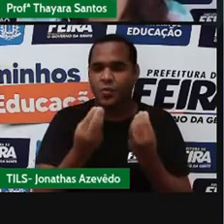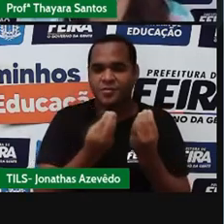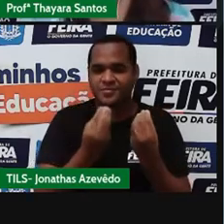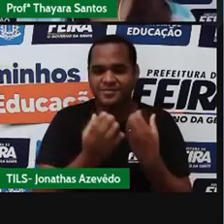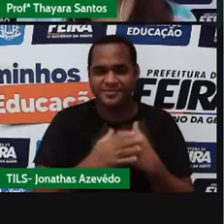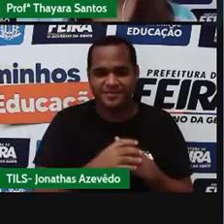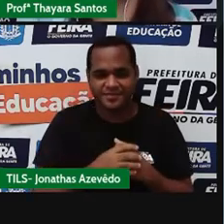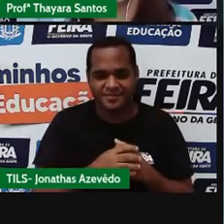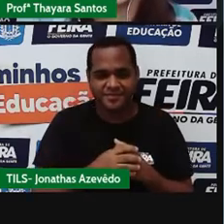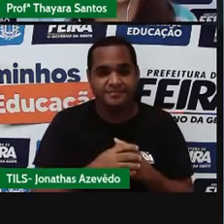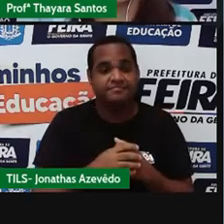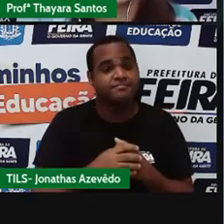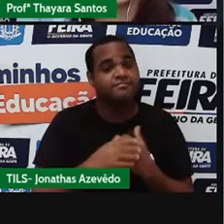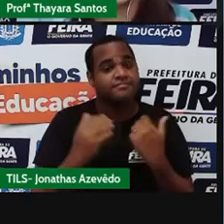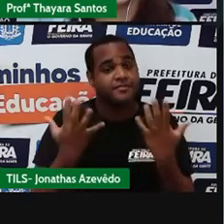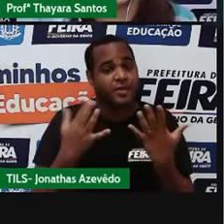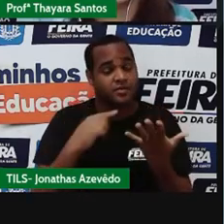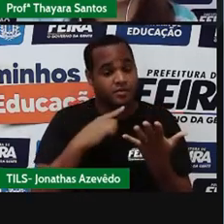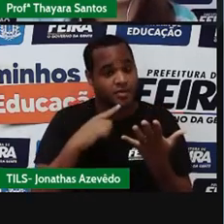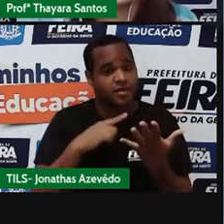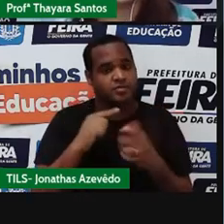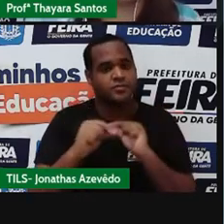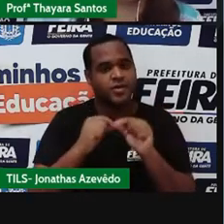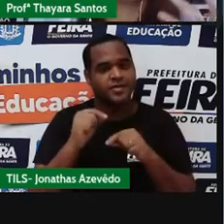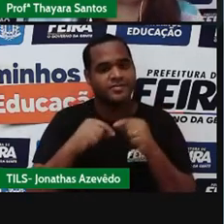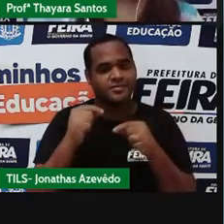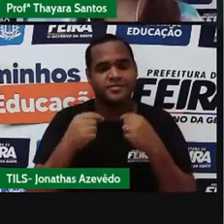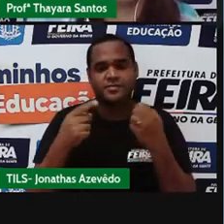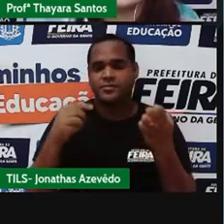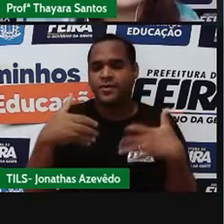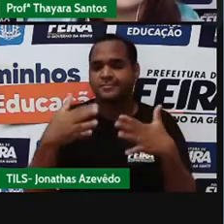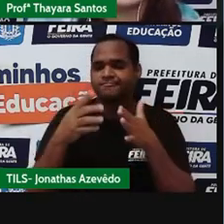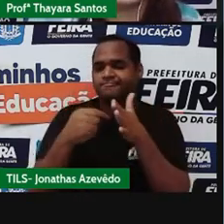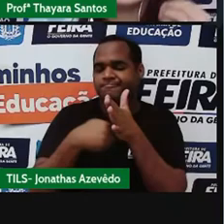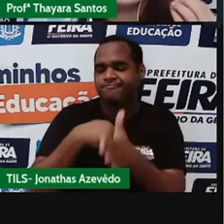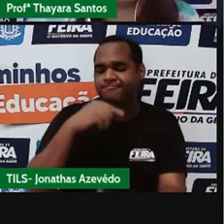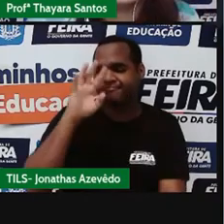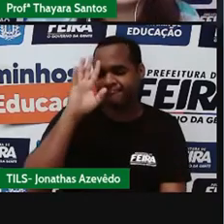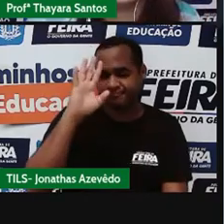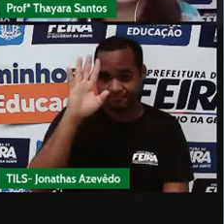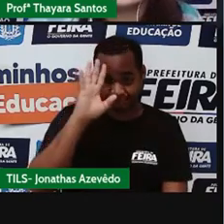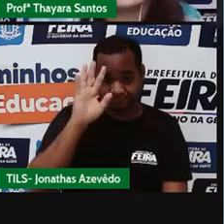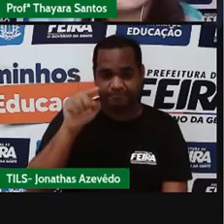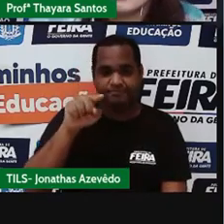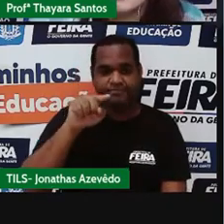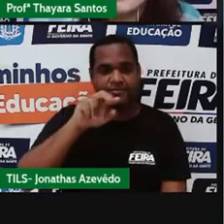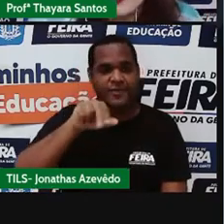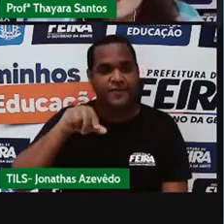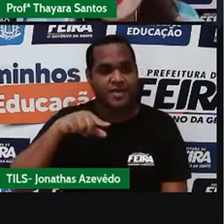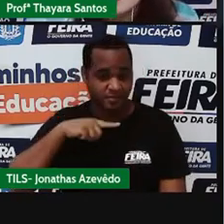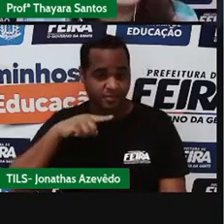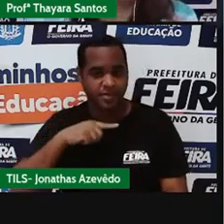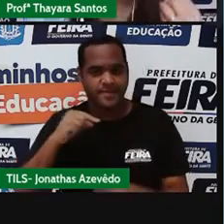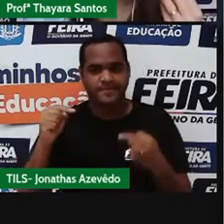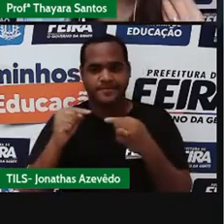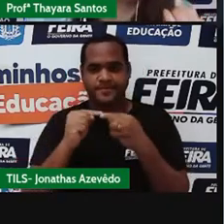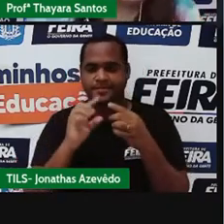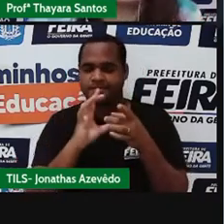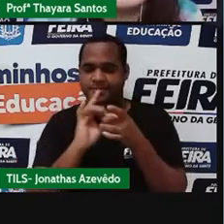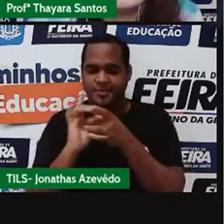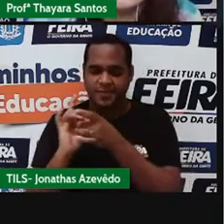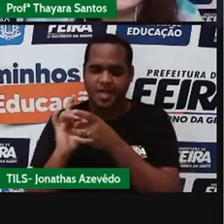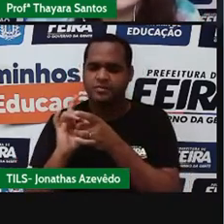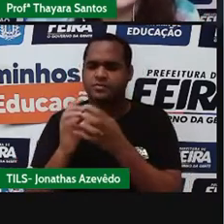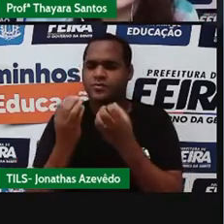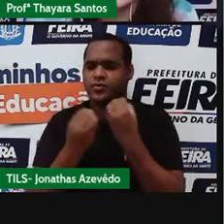E aqui eu tenho a opção de me perguntar, né? Essa substância que eu acabei de formar, que tem